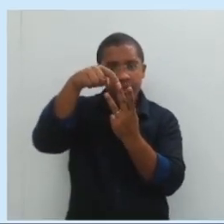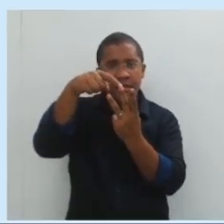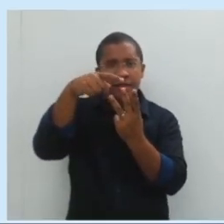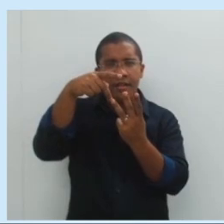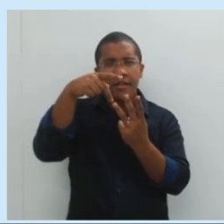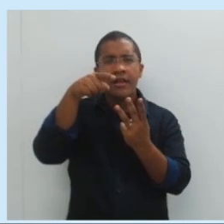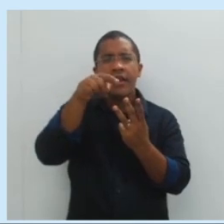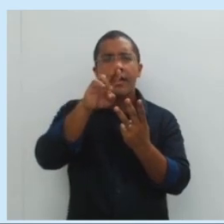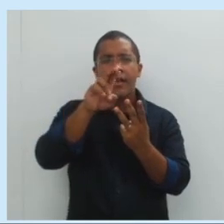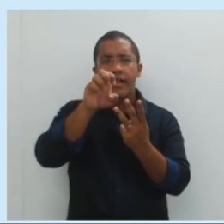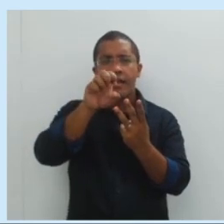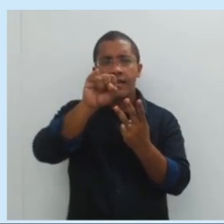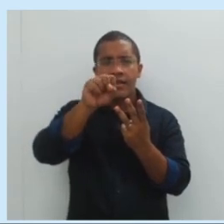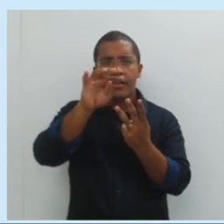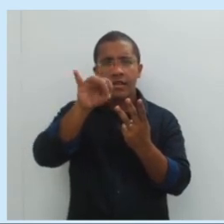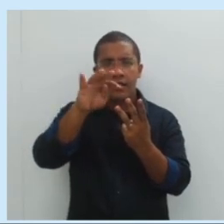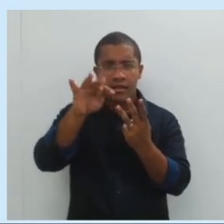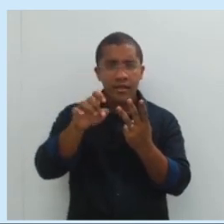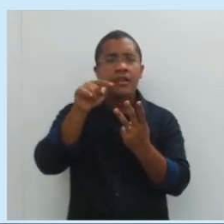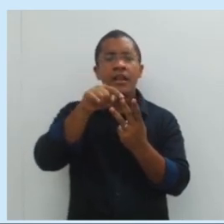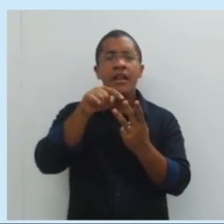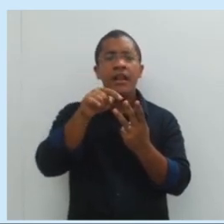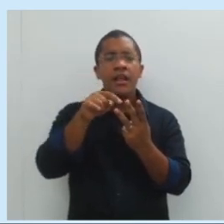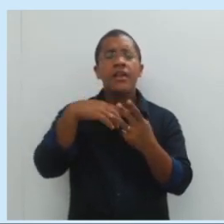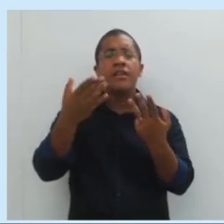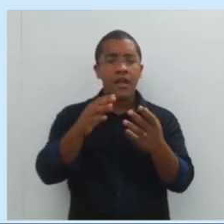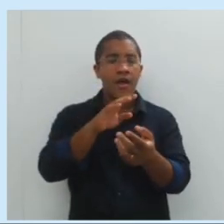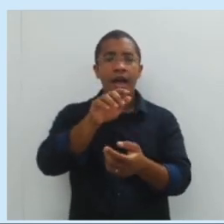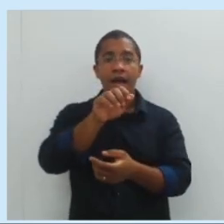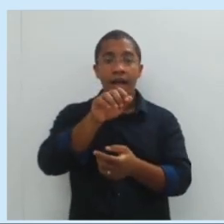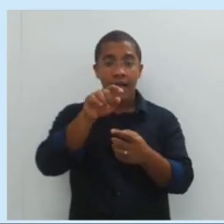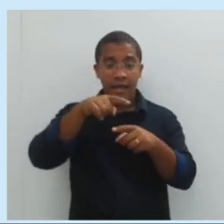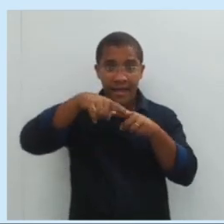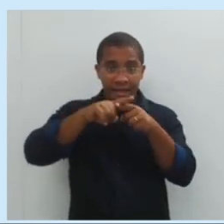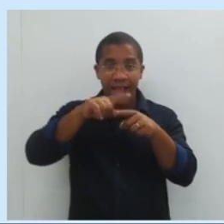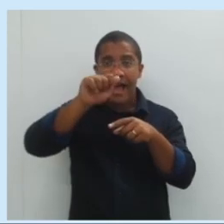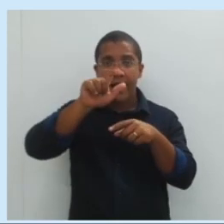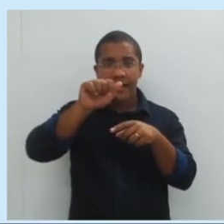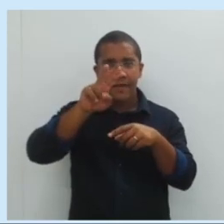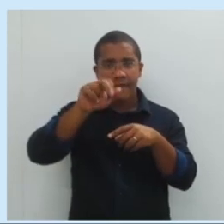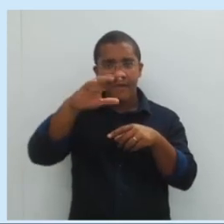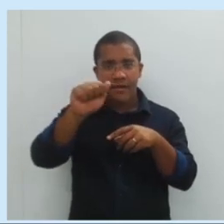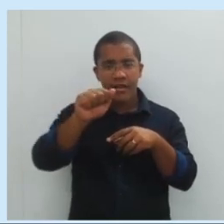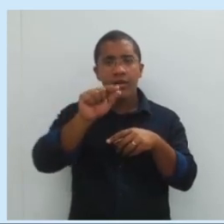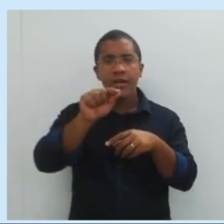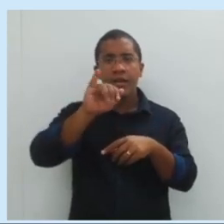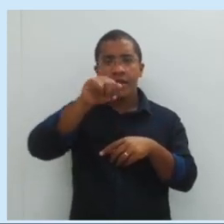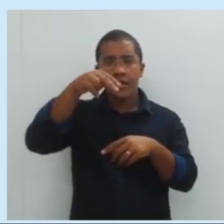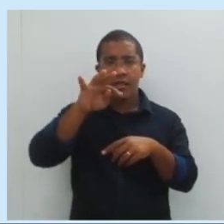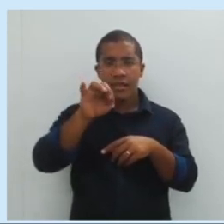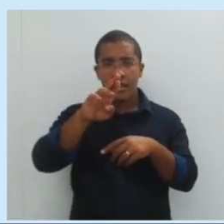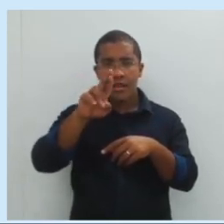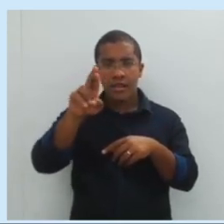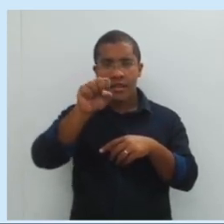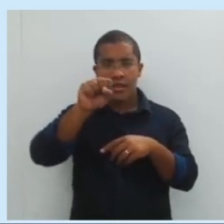amores, então a alavanca vai ser do tipo inter-resistente. Tem que saber quem está no